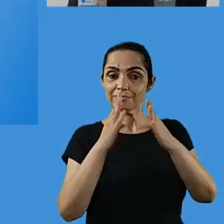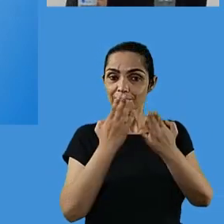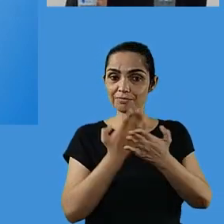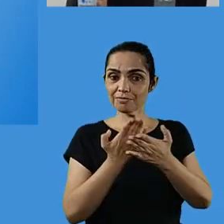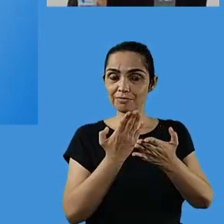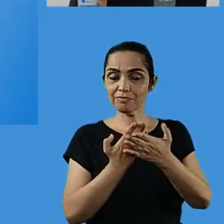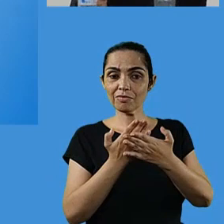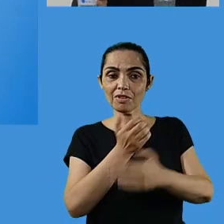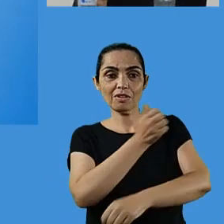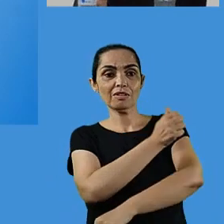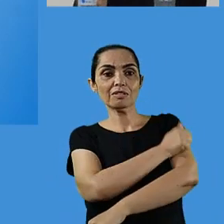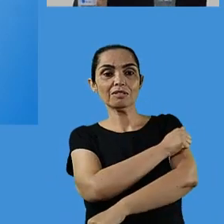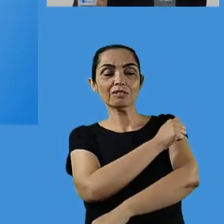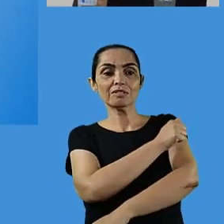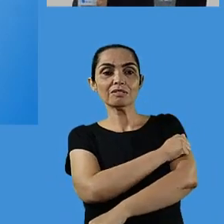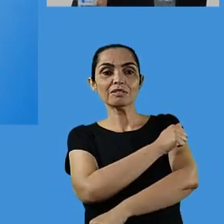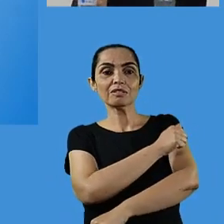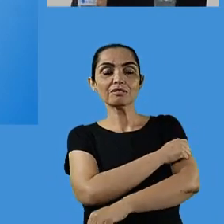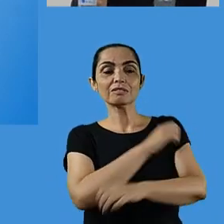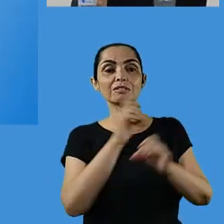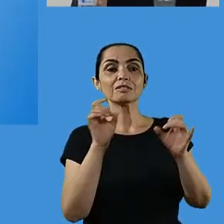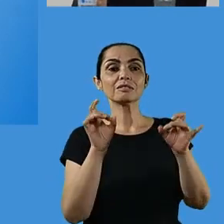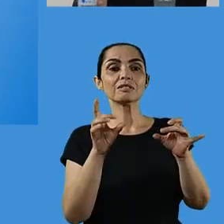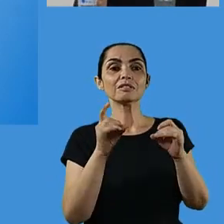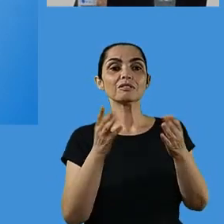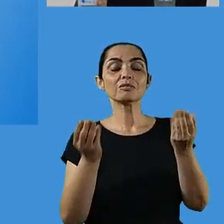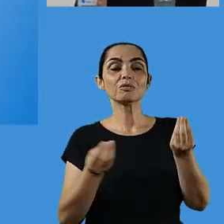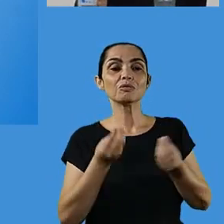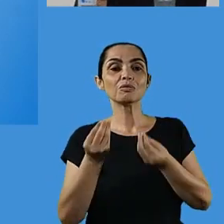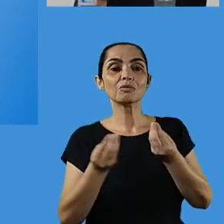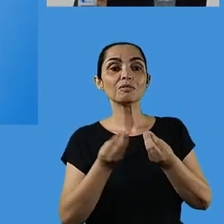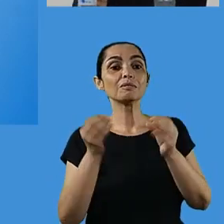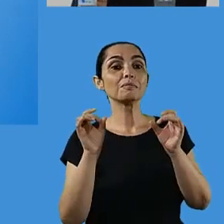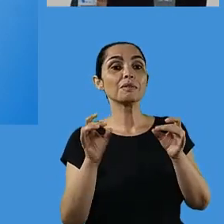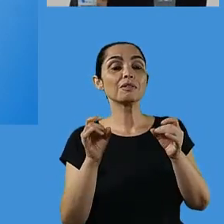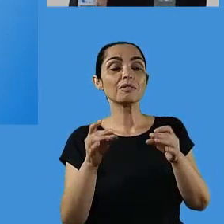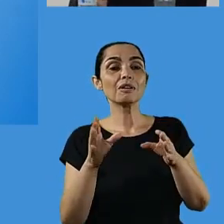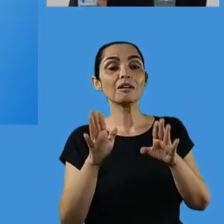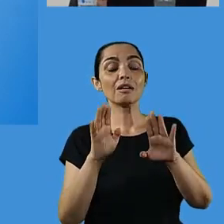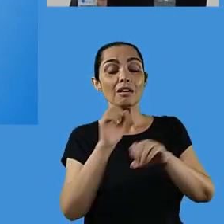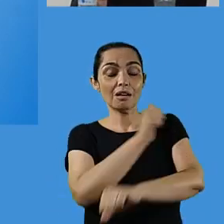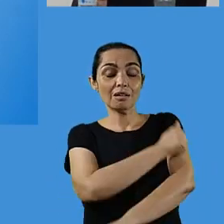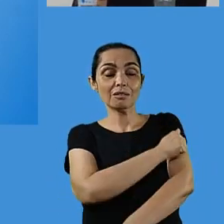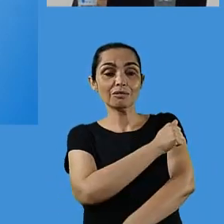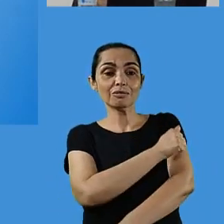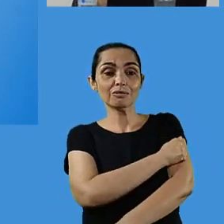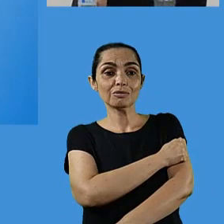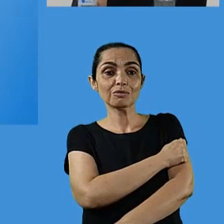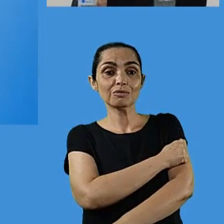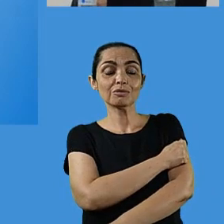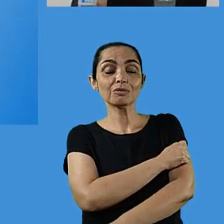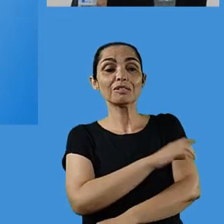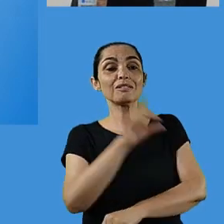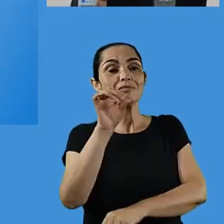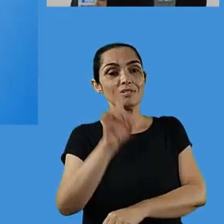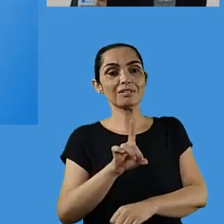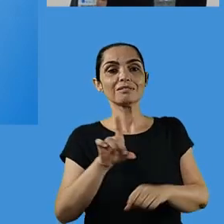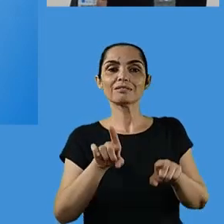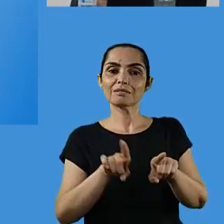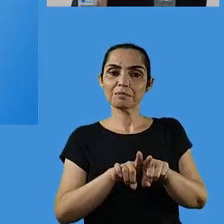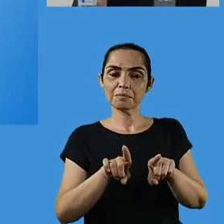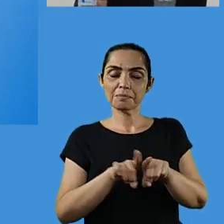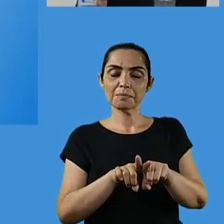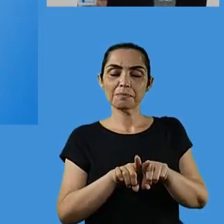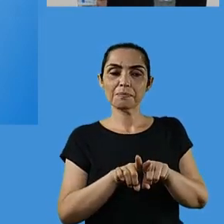os profissionais que atuamos na área da educação, aos nossos alunos neurotípicos e especialmente